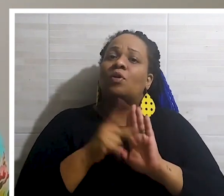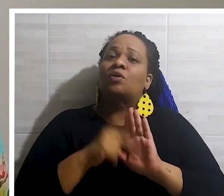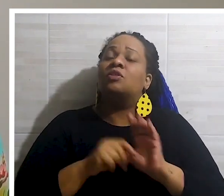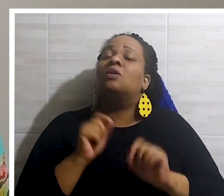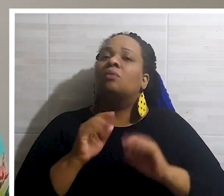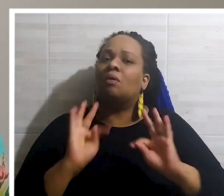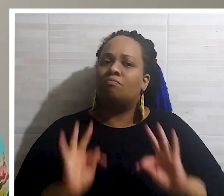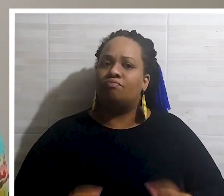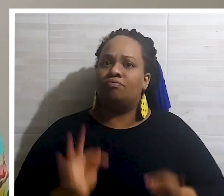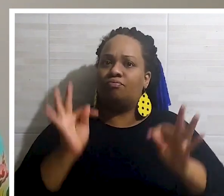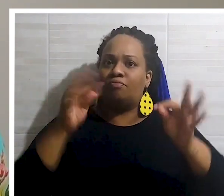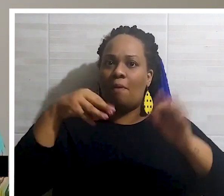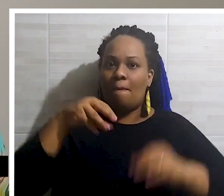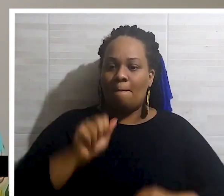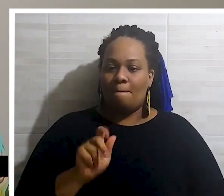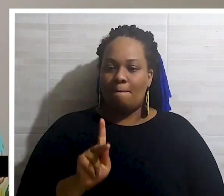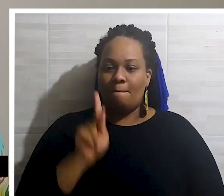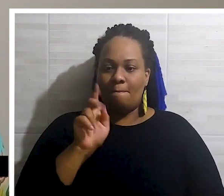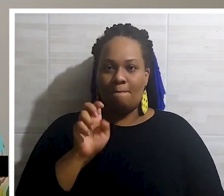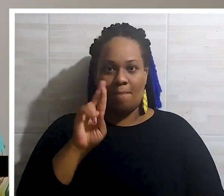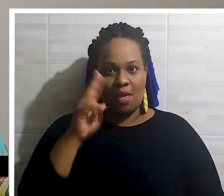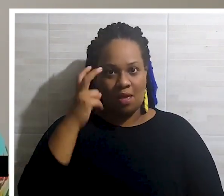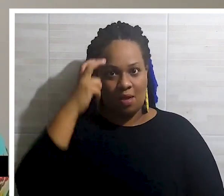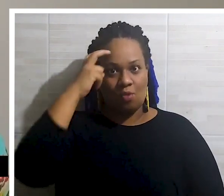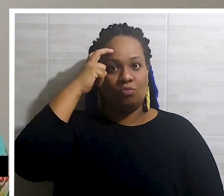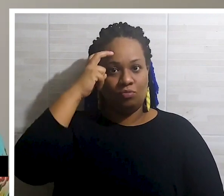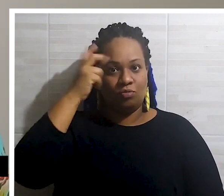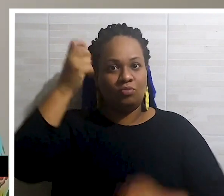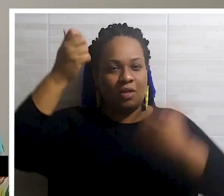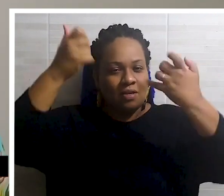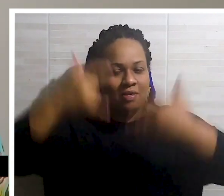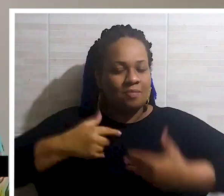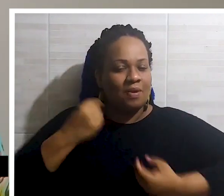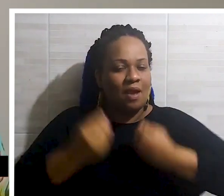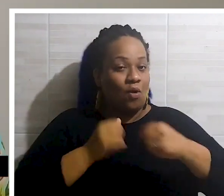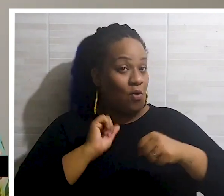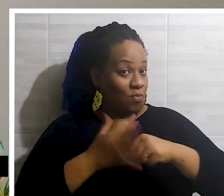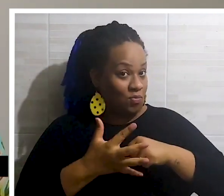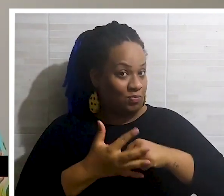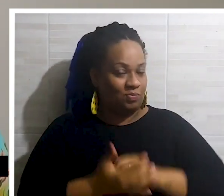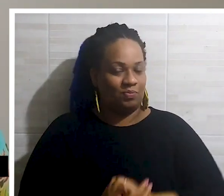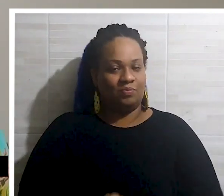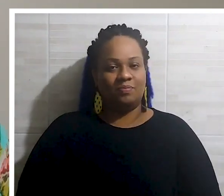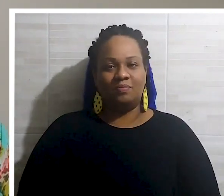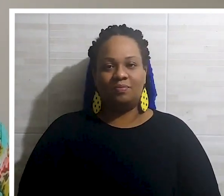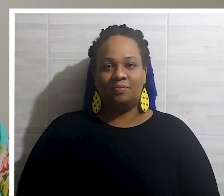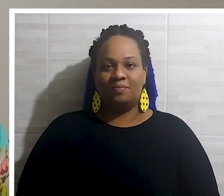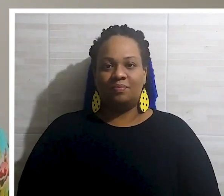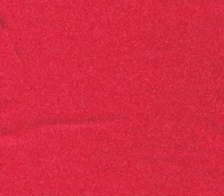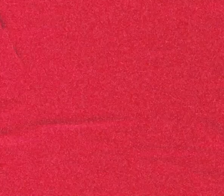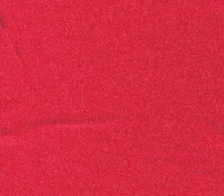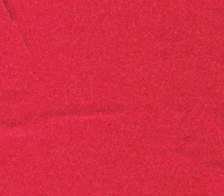integra a cultura maker e Ramon falou sobre os desafios de se fazer extinção em tempos de pandemia.